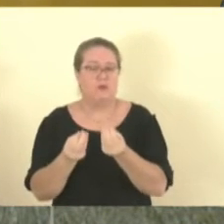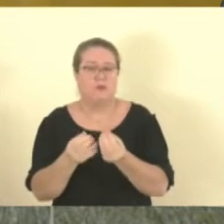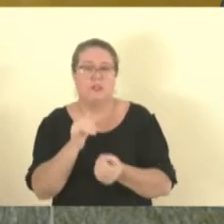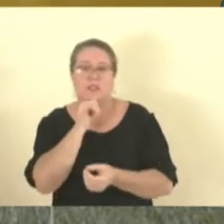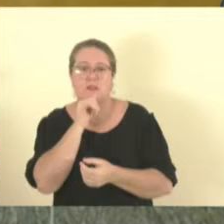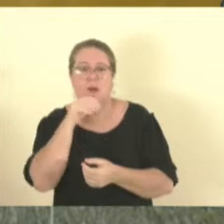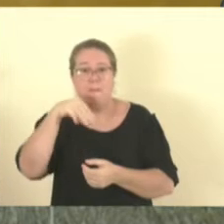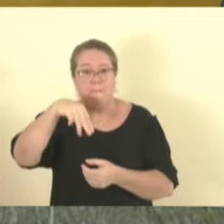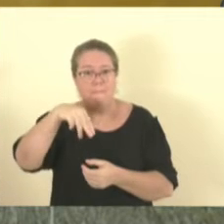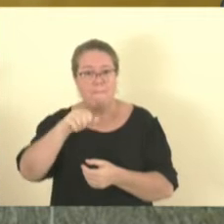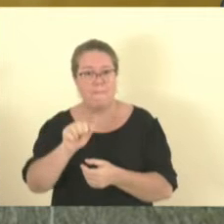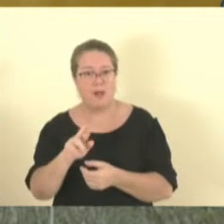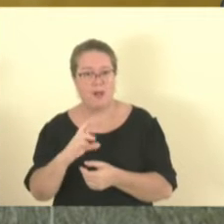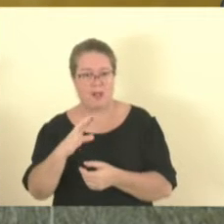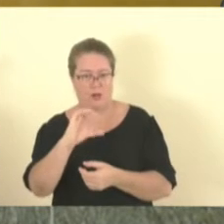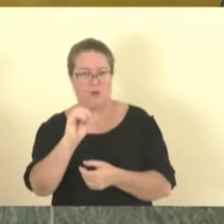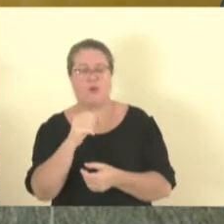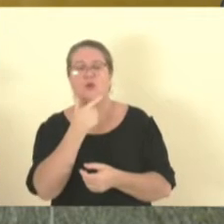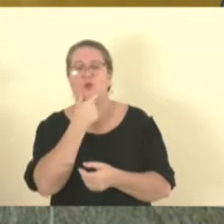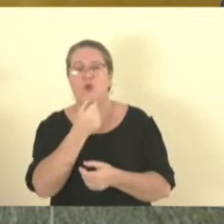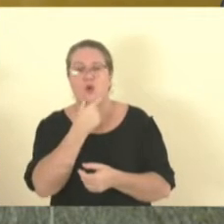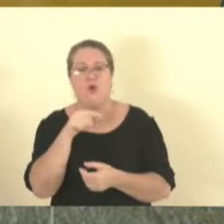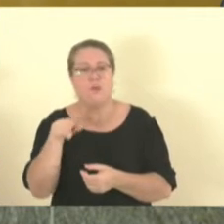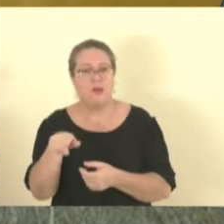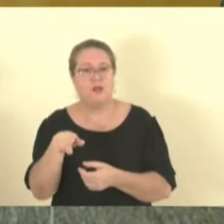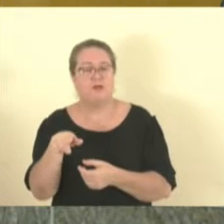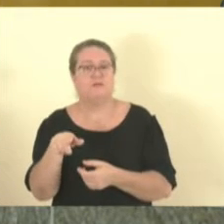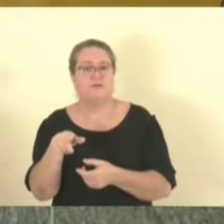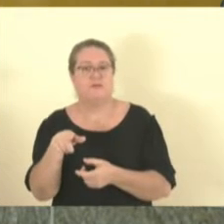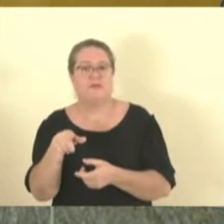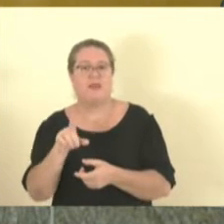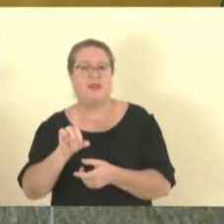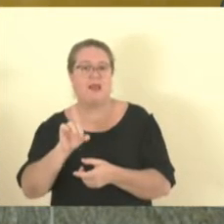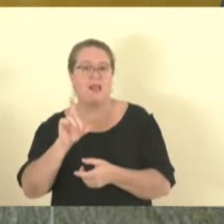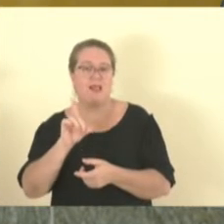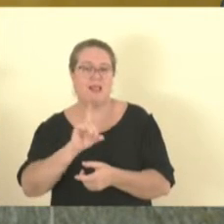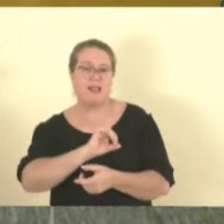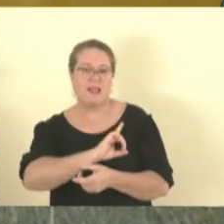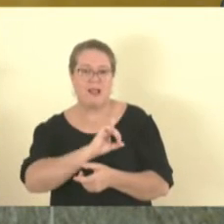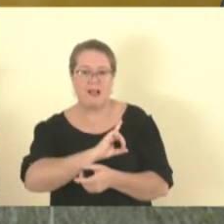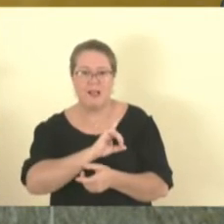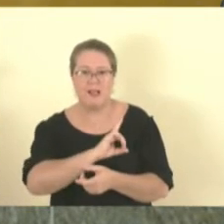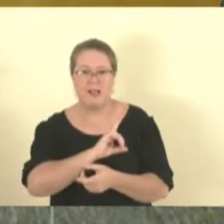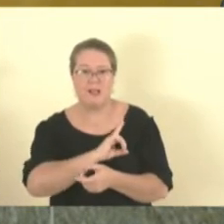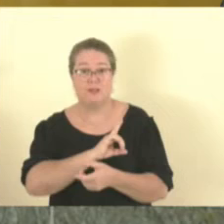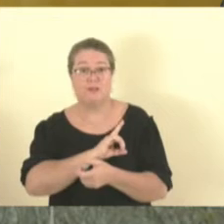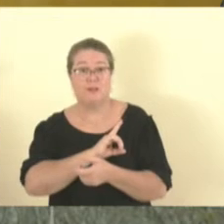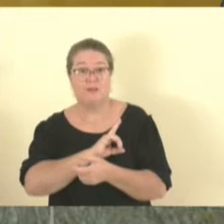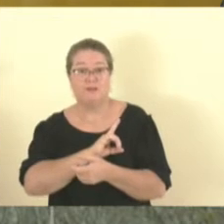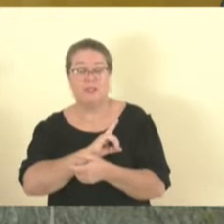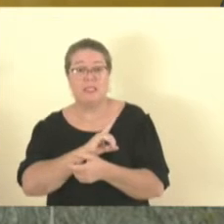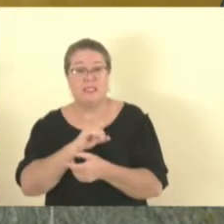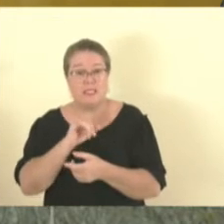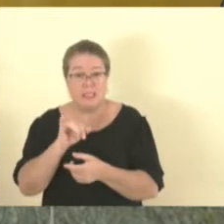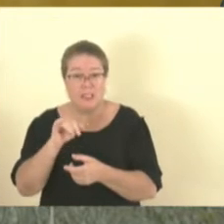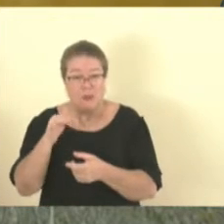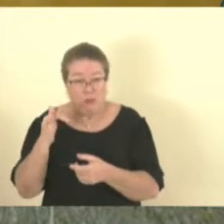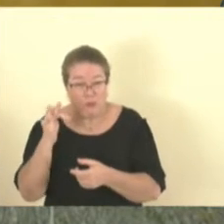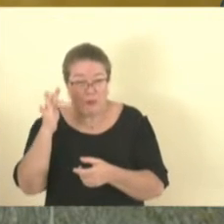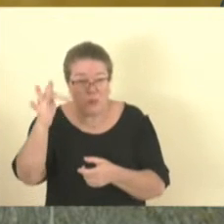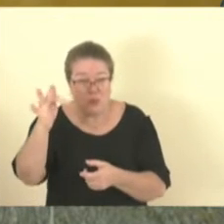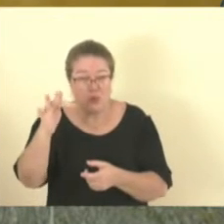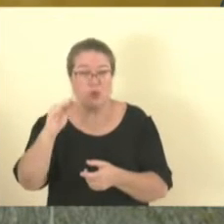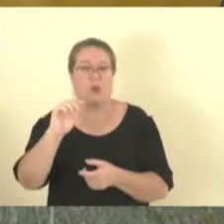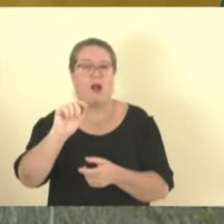reenquadramento, esse delegado ele vai aposentar-se numa tabela lá embaixo, ele não vai chegar à tabela 15 nunca. Ele nunca